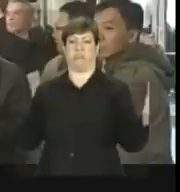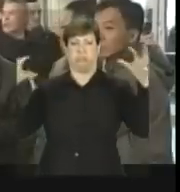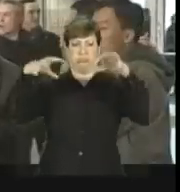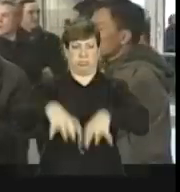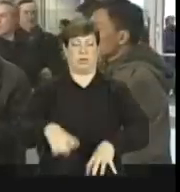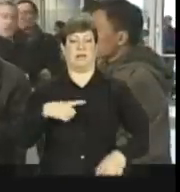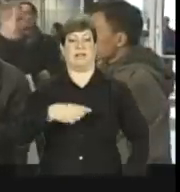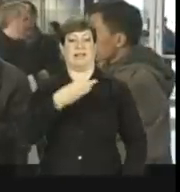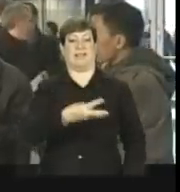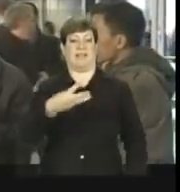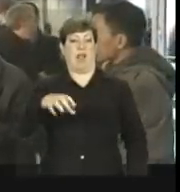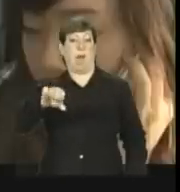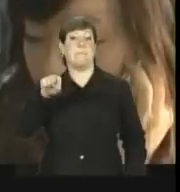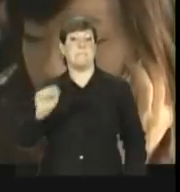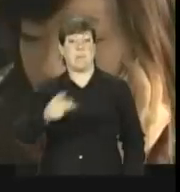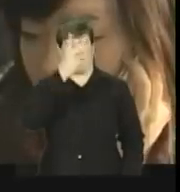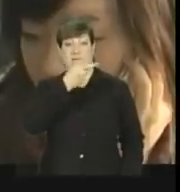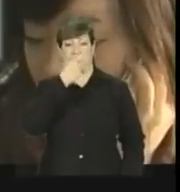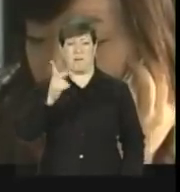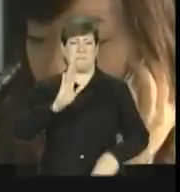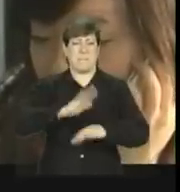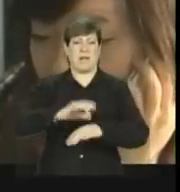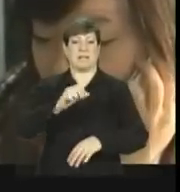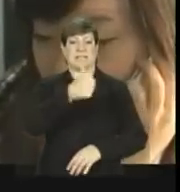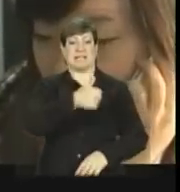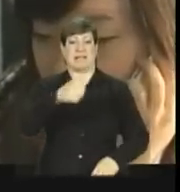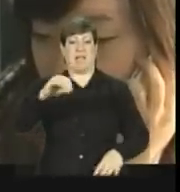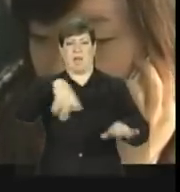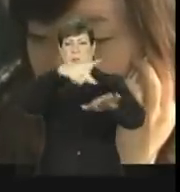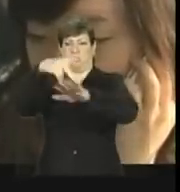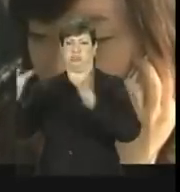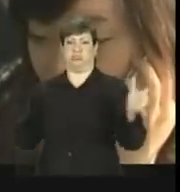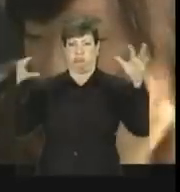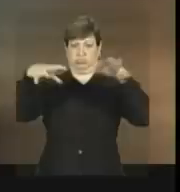339 mil visitantes de mais de 110 nações.